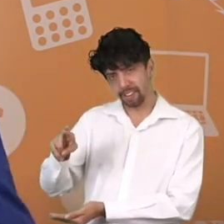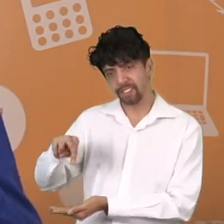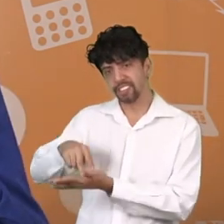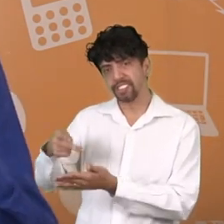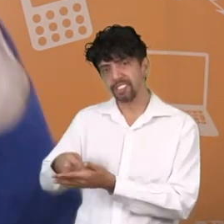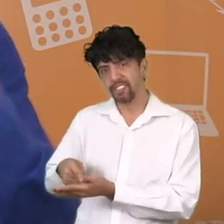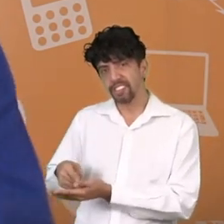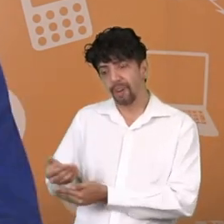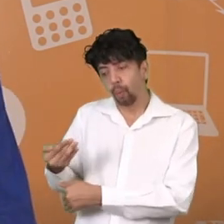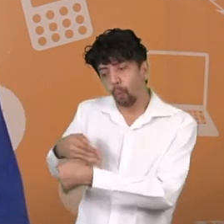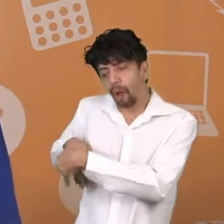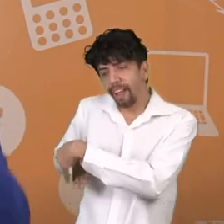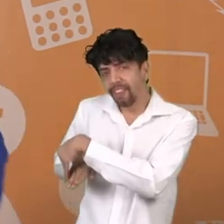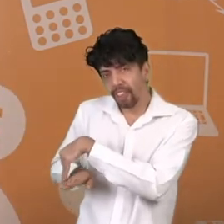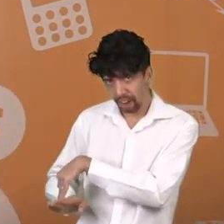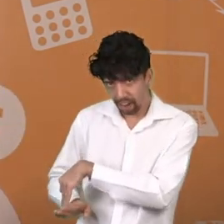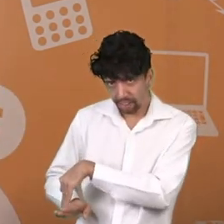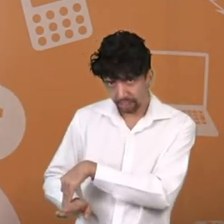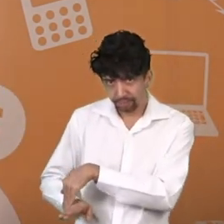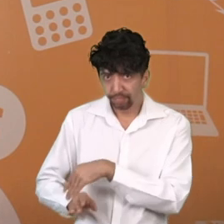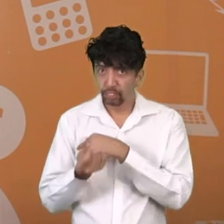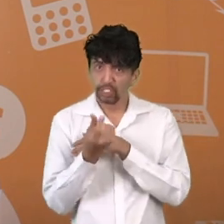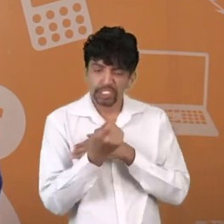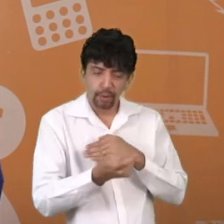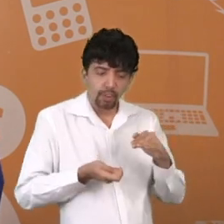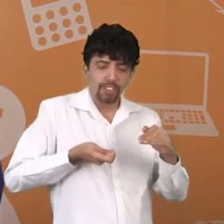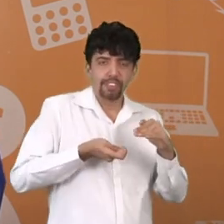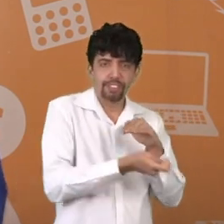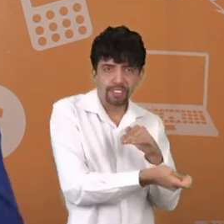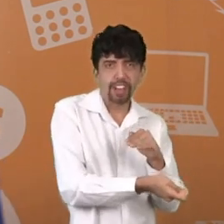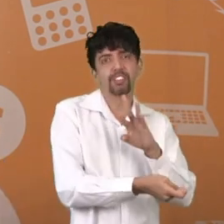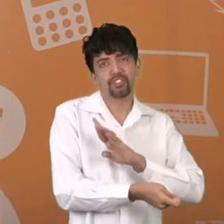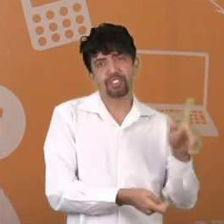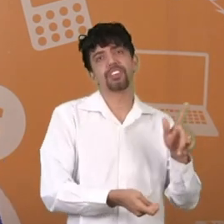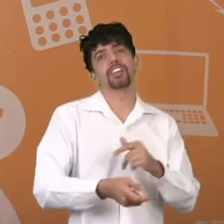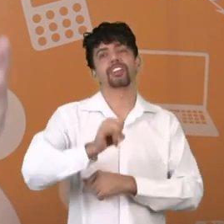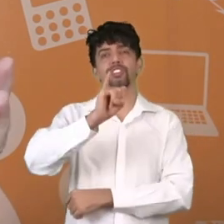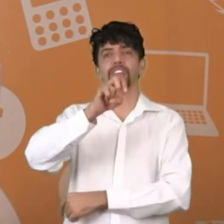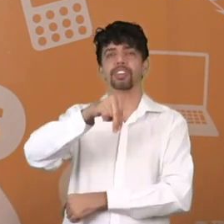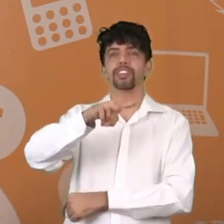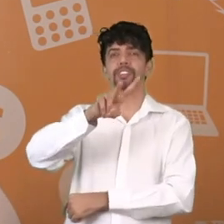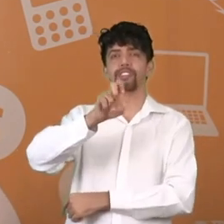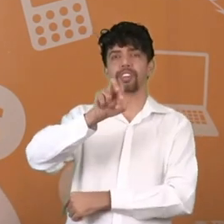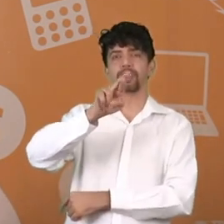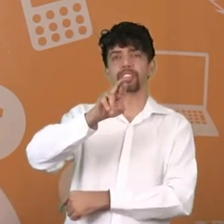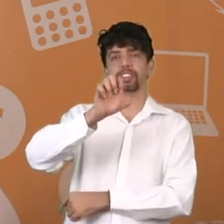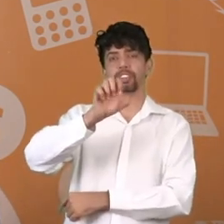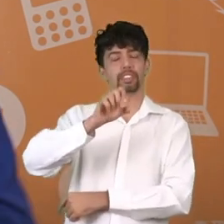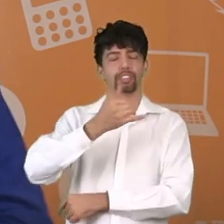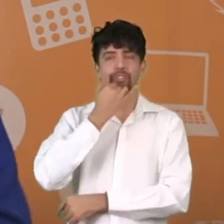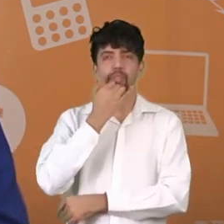reter, proteger, guardar esse recurso. Por isso que poupar é algo